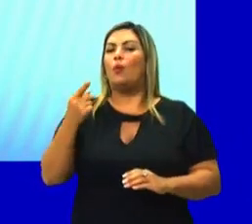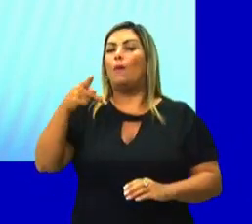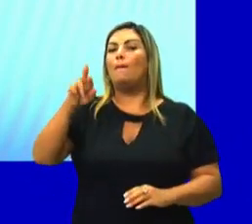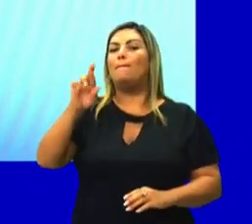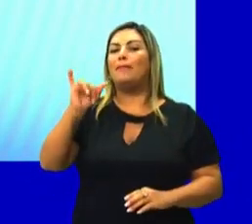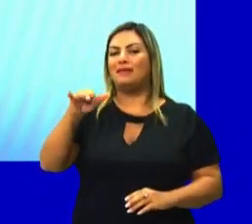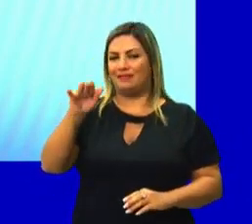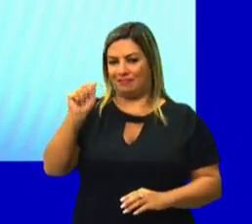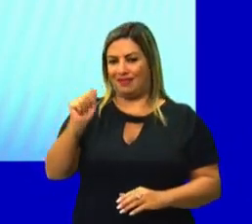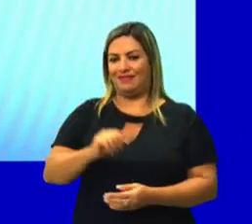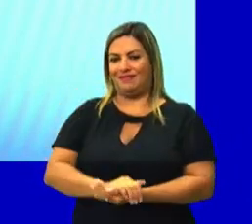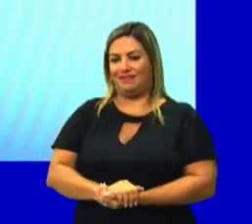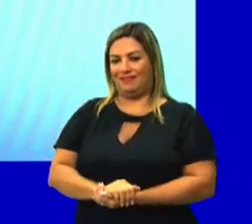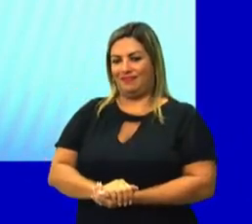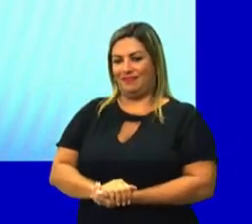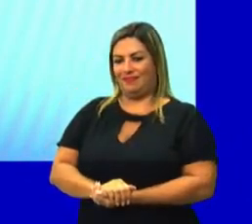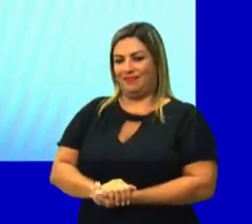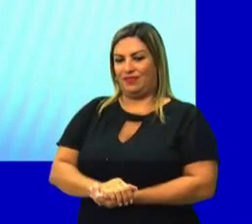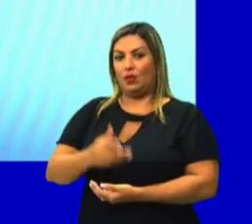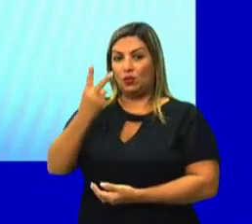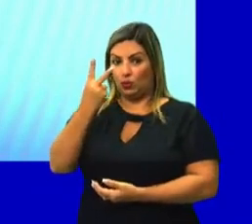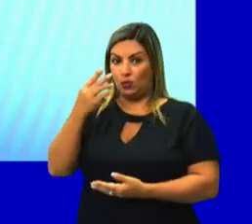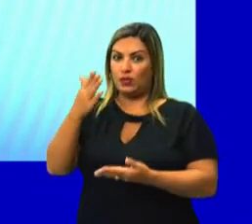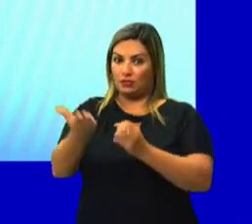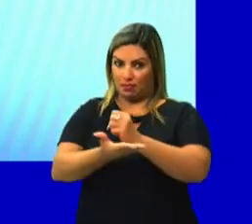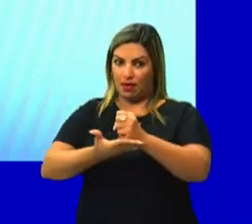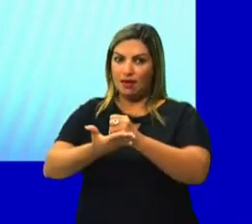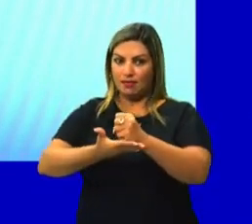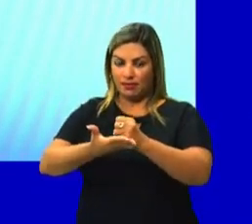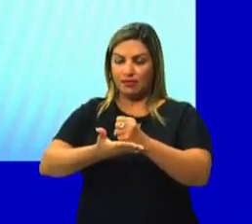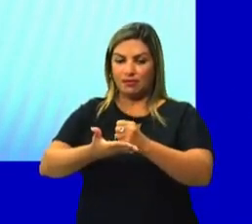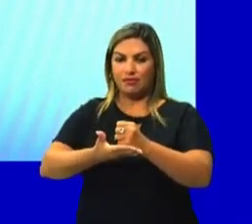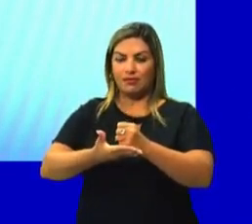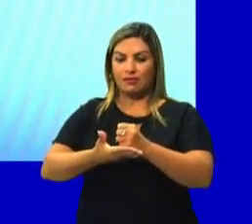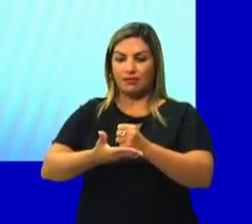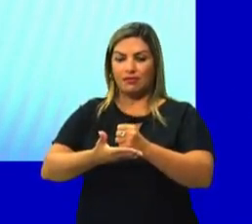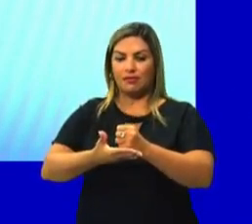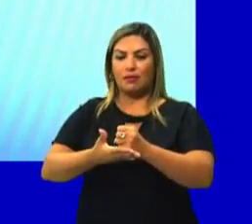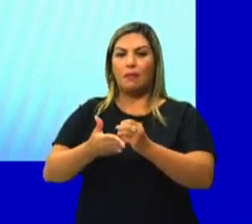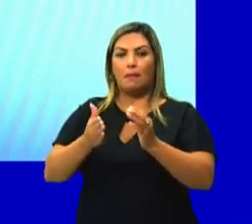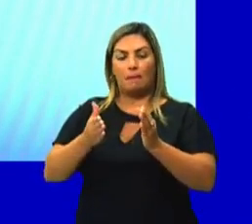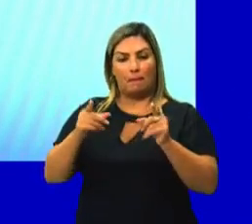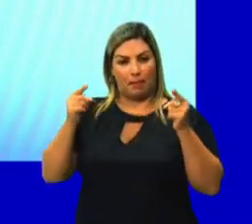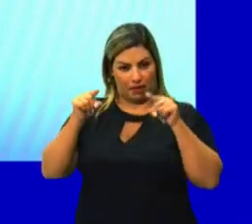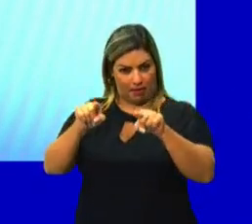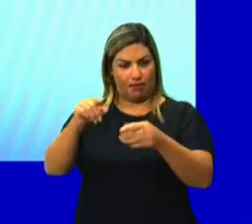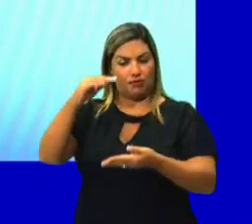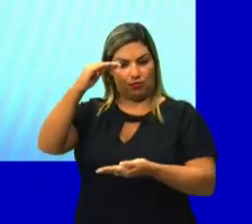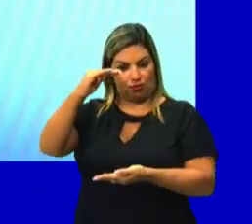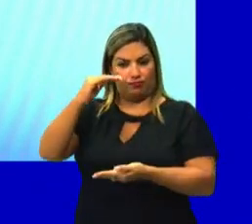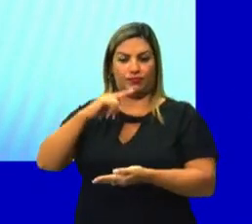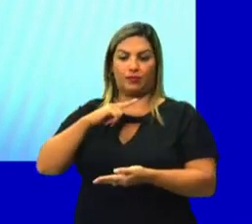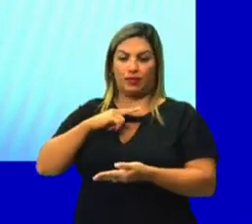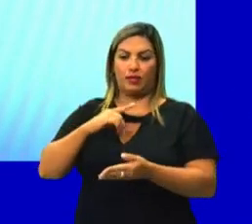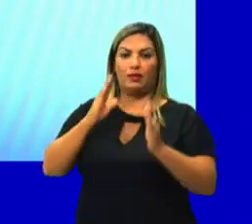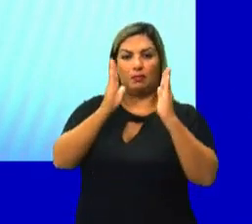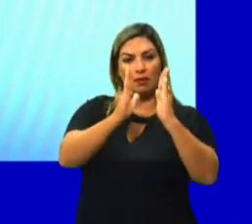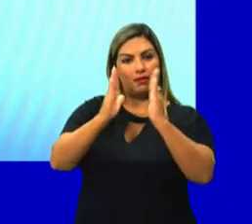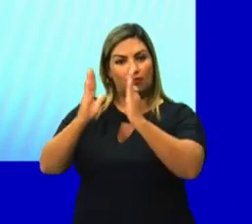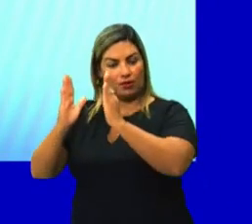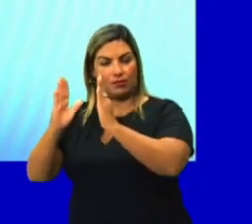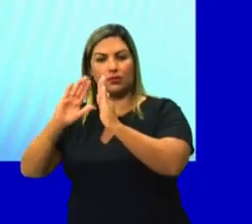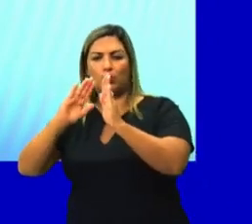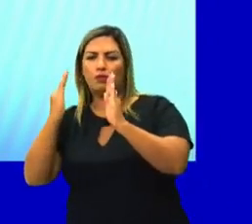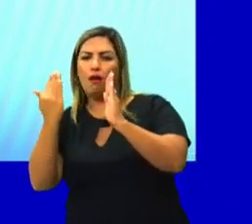prisma, que o prisma é formado por duas bases, e congruentes, paralelas, e paralelogramos, as suas